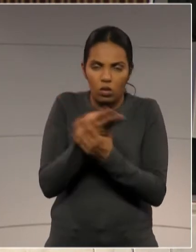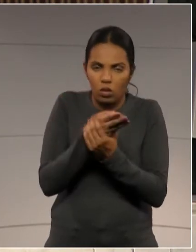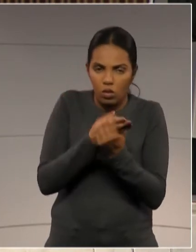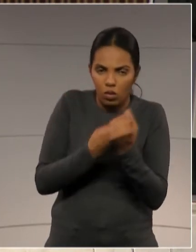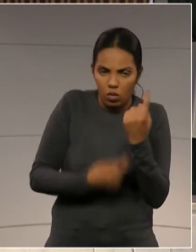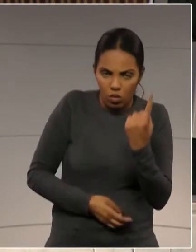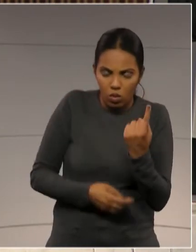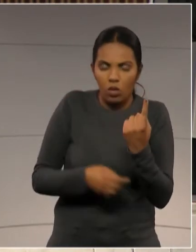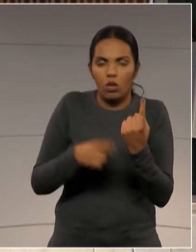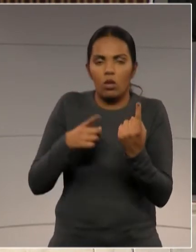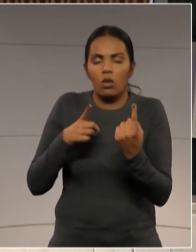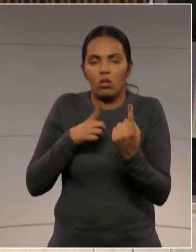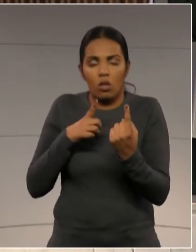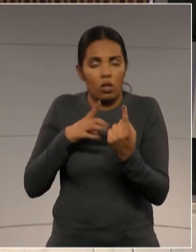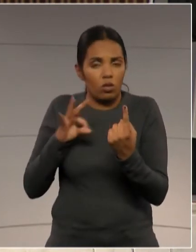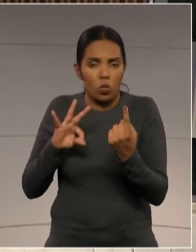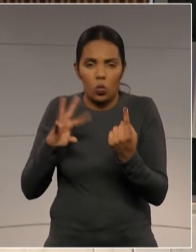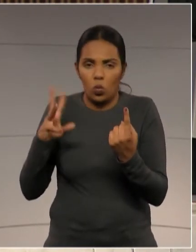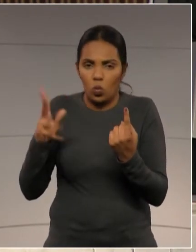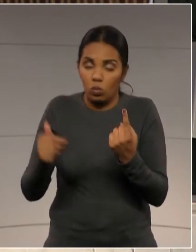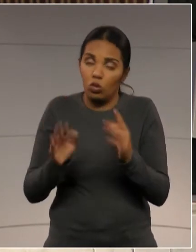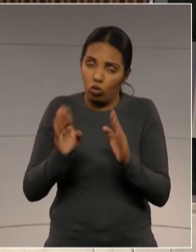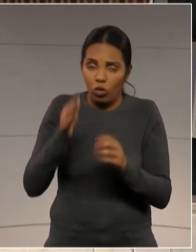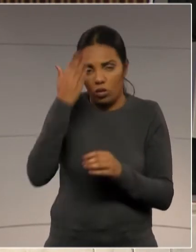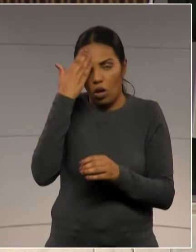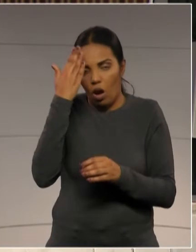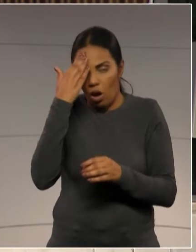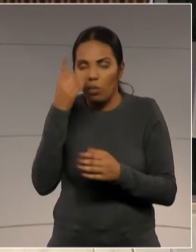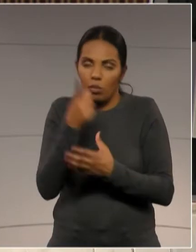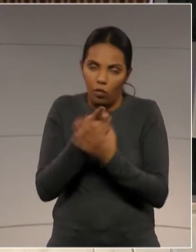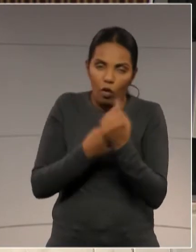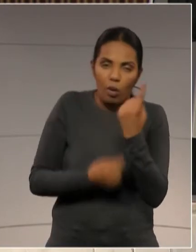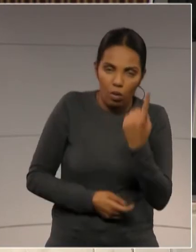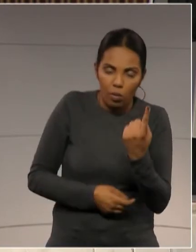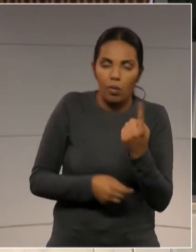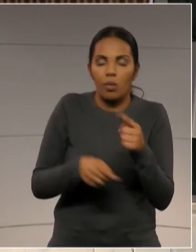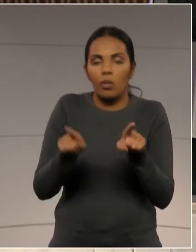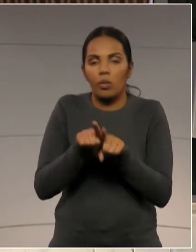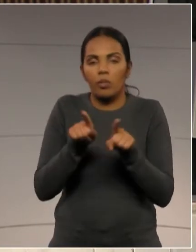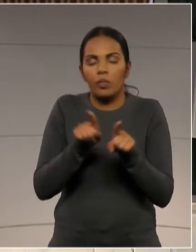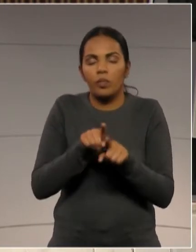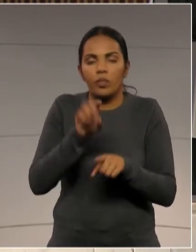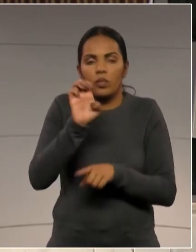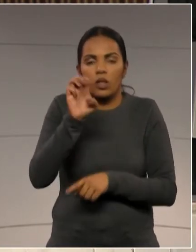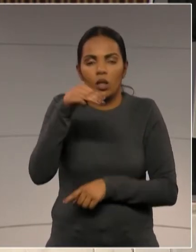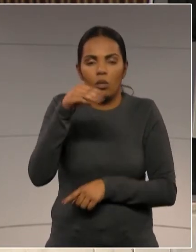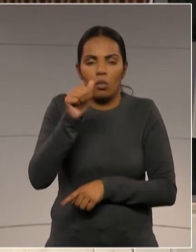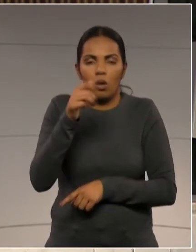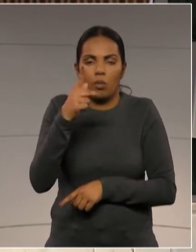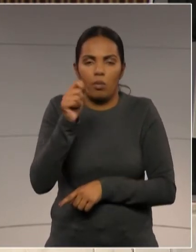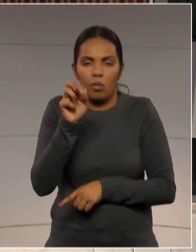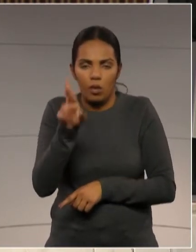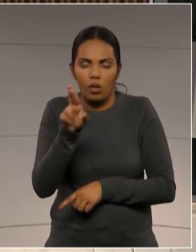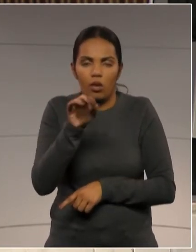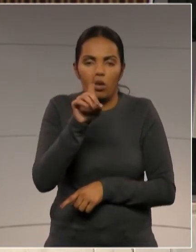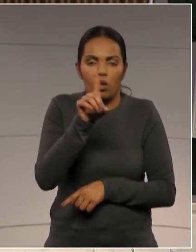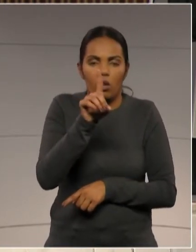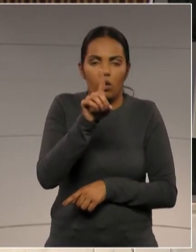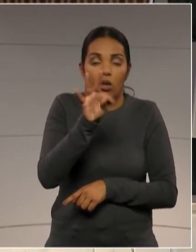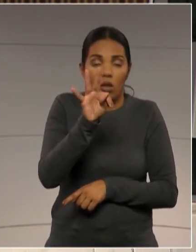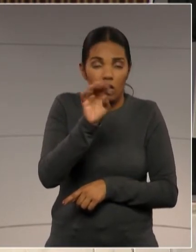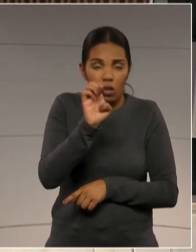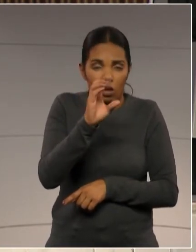assistência técnica e extensão rural, como era previsto, além da IAPAR, do TECPAR, da Codapar, serem anexados.